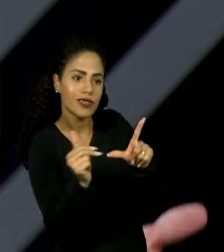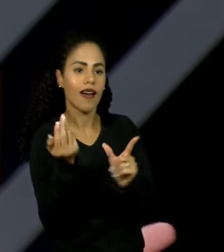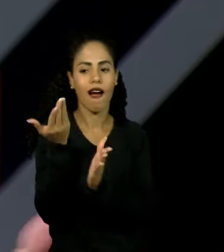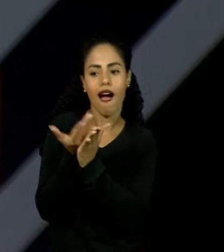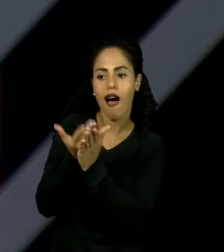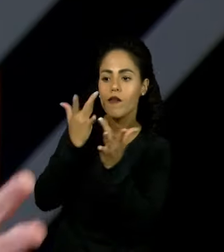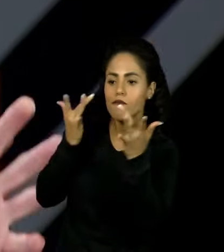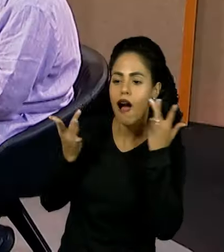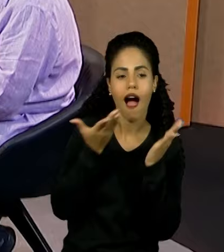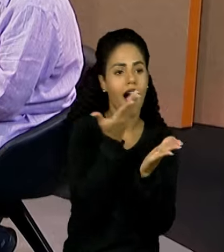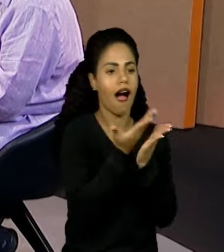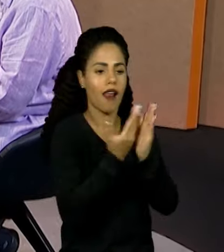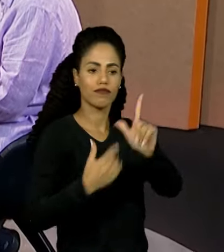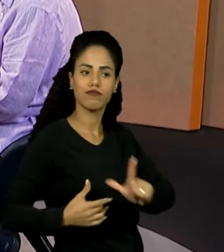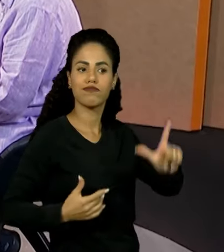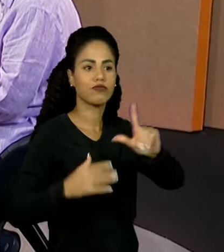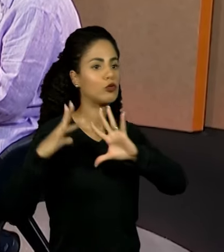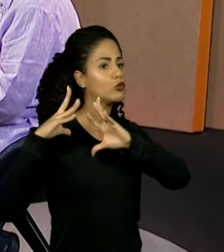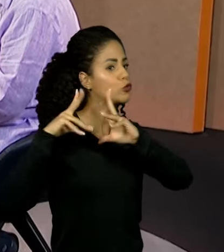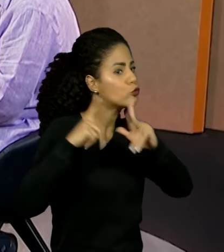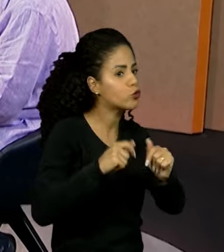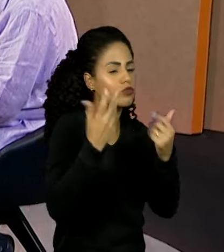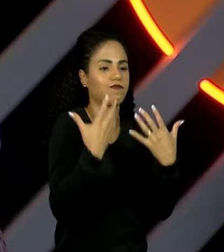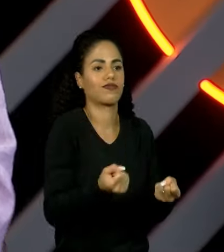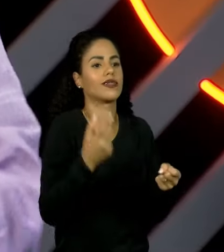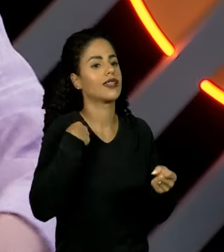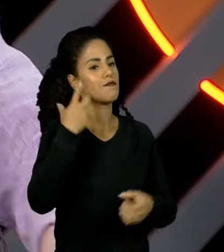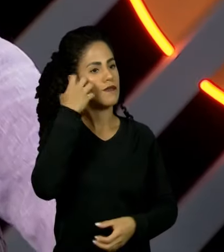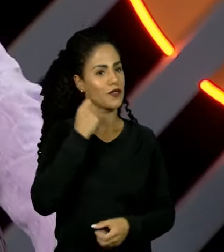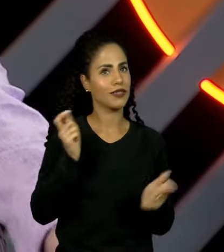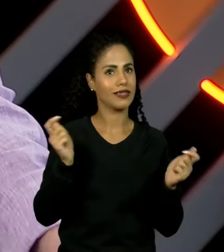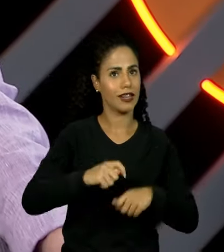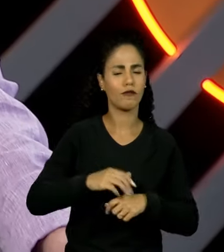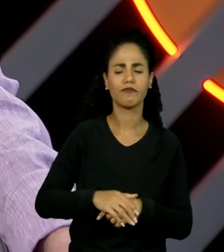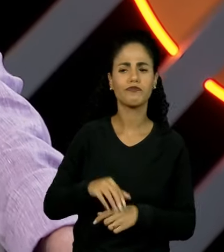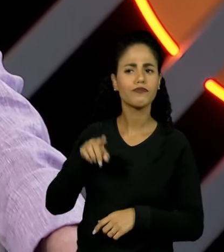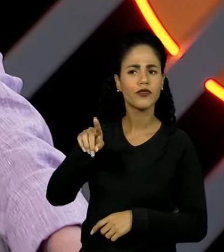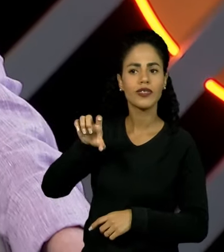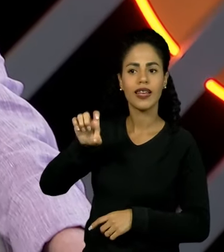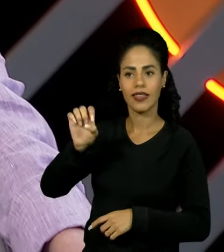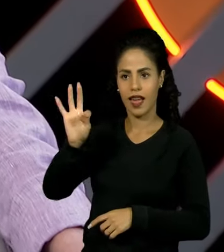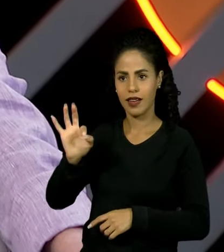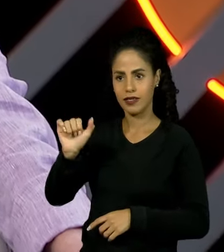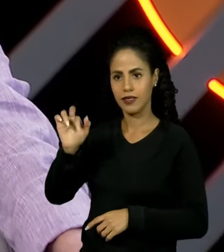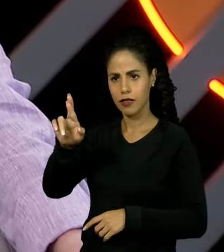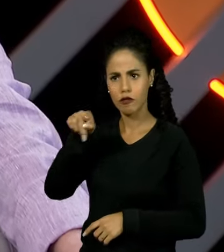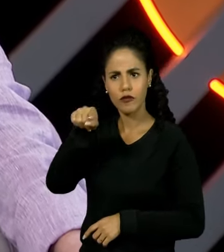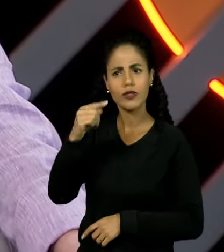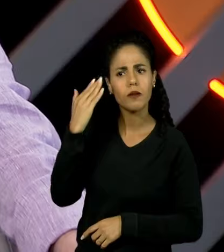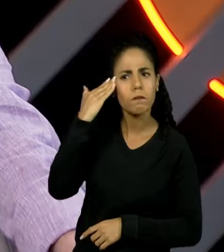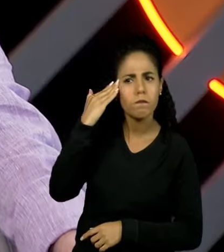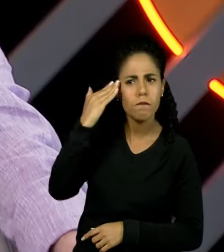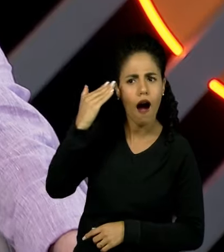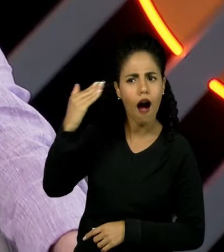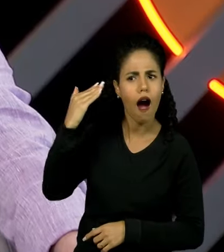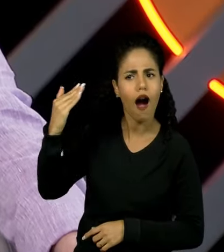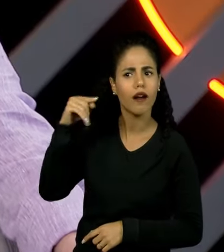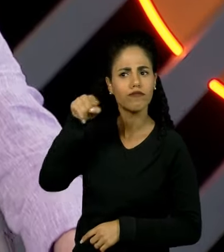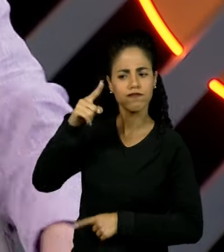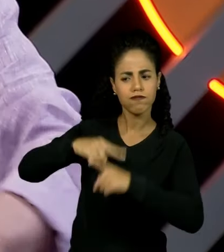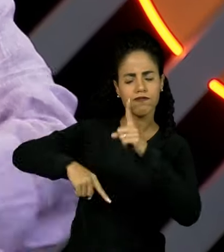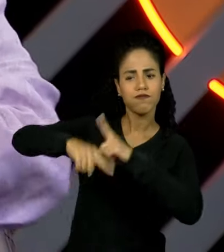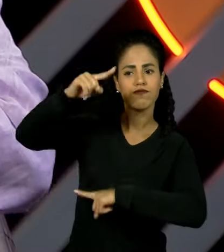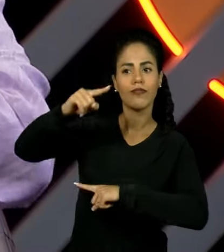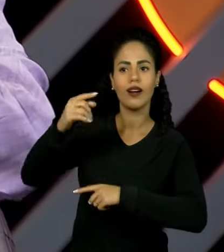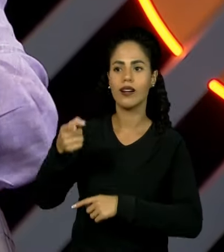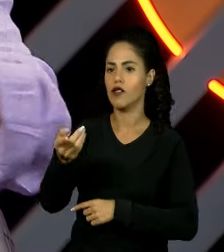de literatura, né? Enfim, por meio de pessoas que topem, apadrinhá-las. Dexter, você se tornou um músico conhecido, de sucesso,